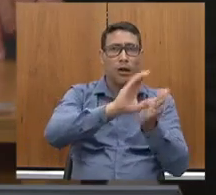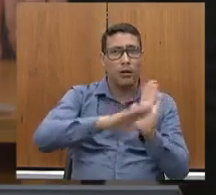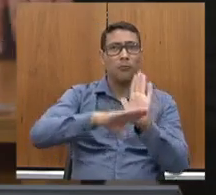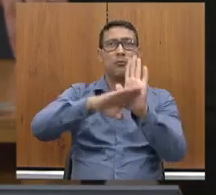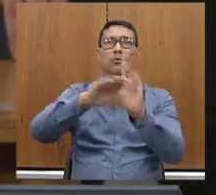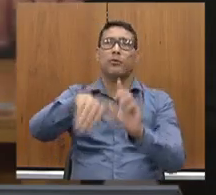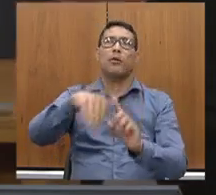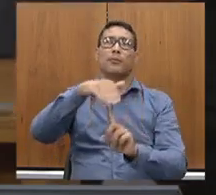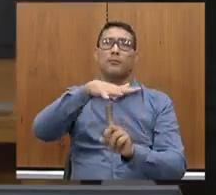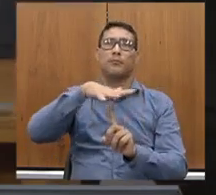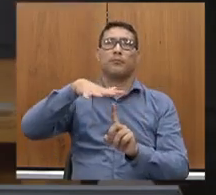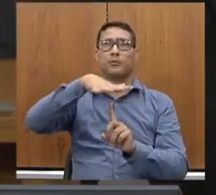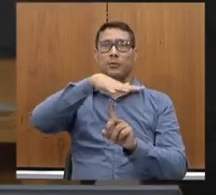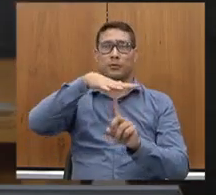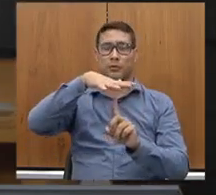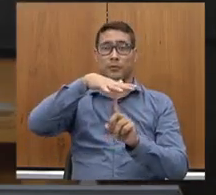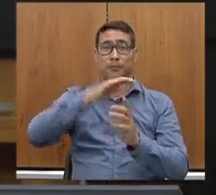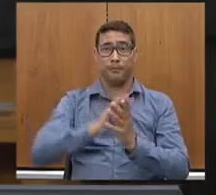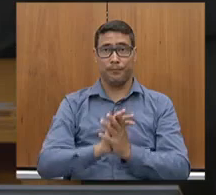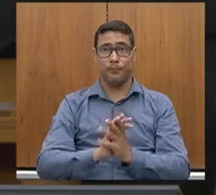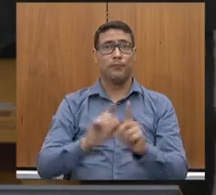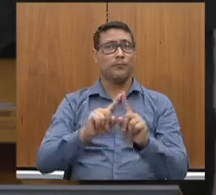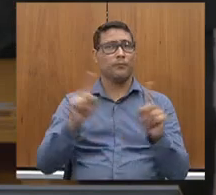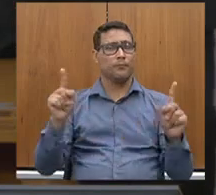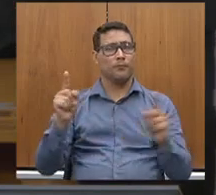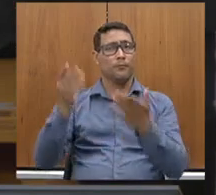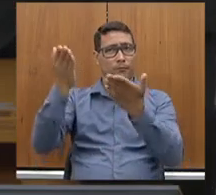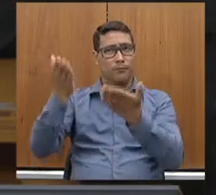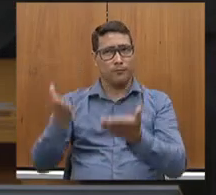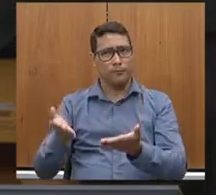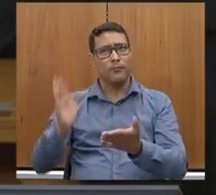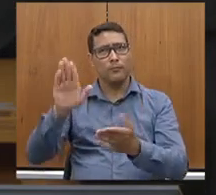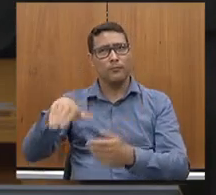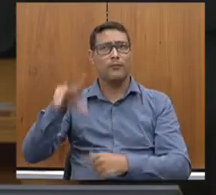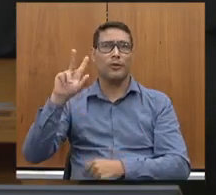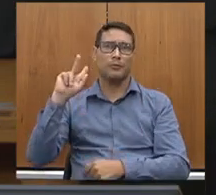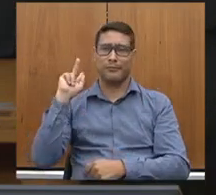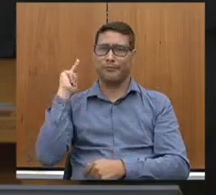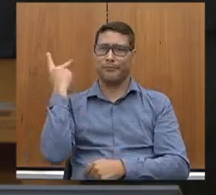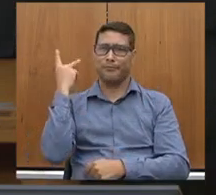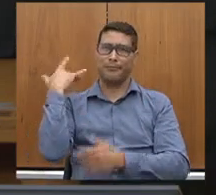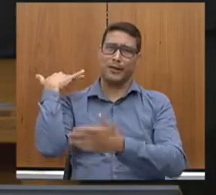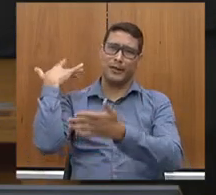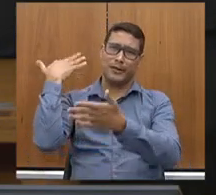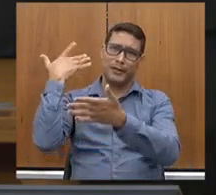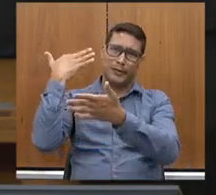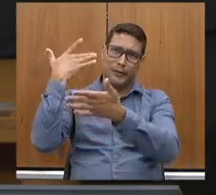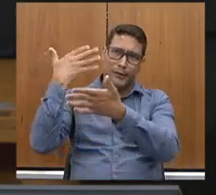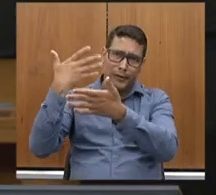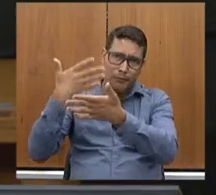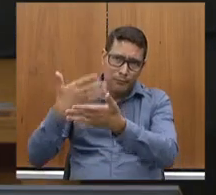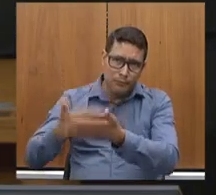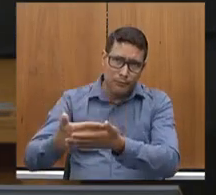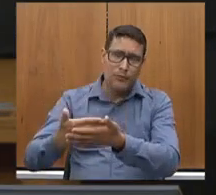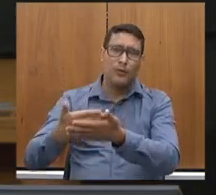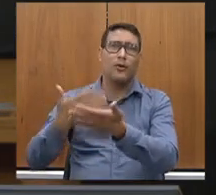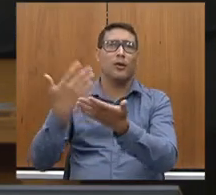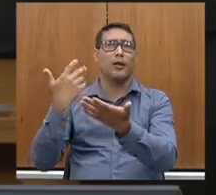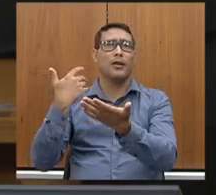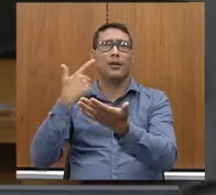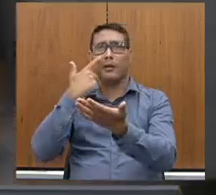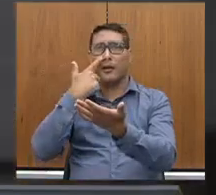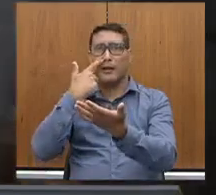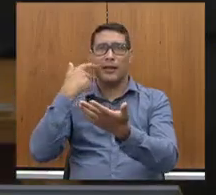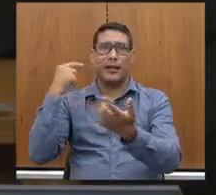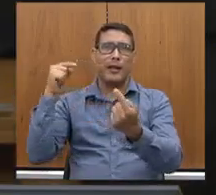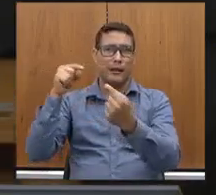O senhor que tem uma história vinculada ao grande galo,